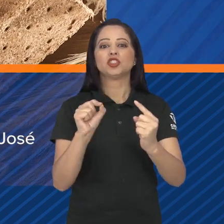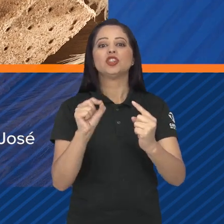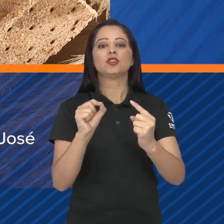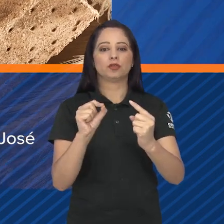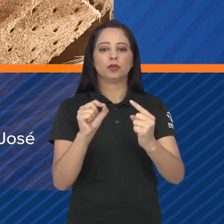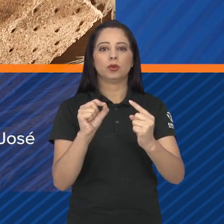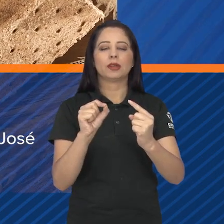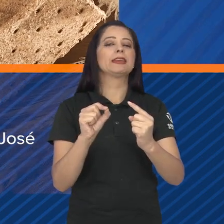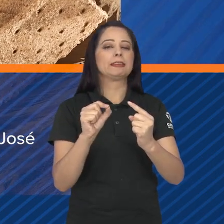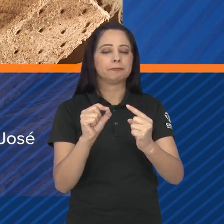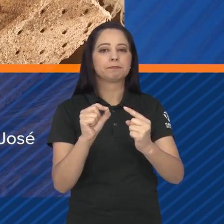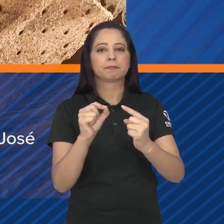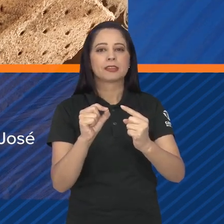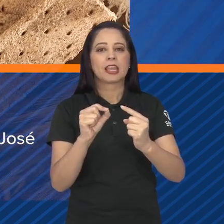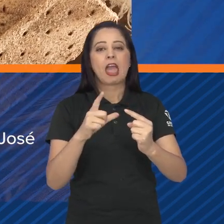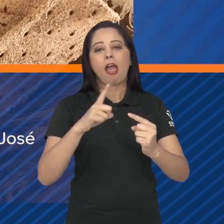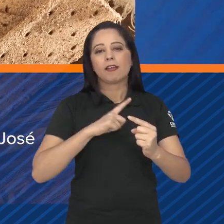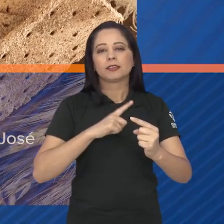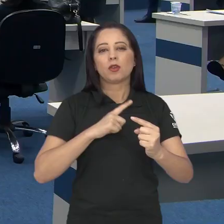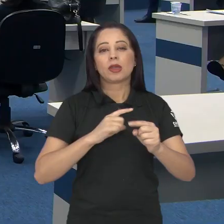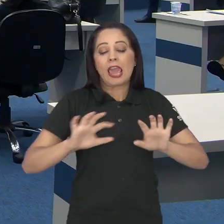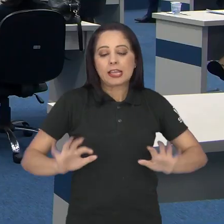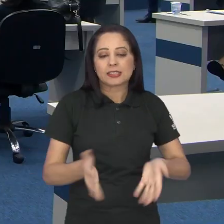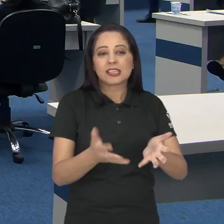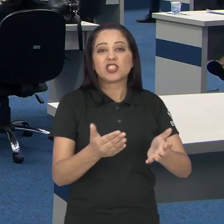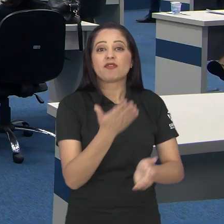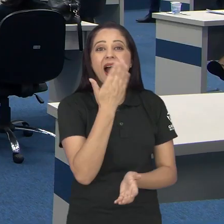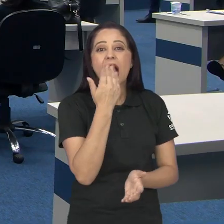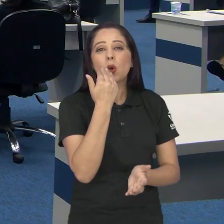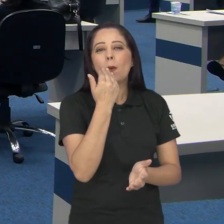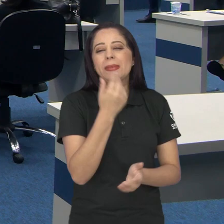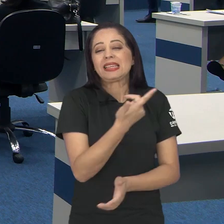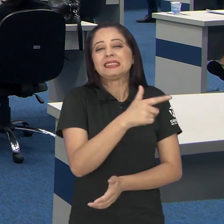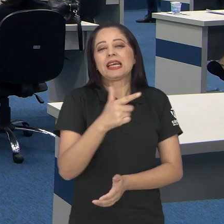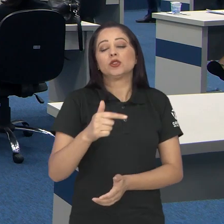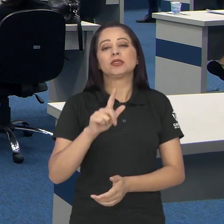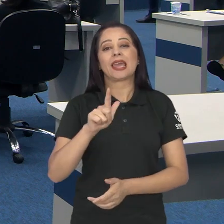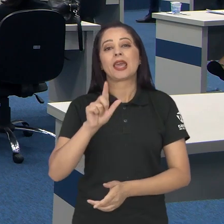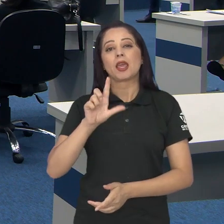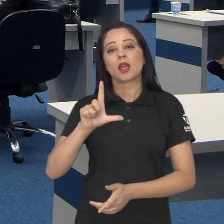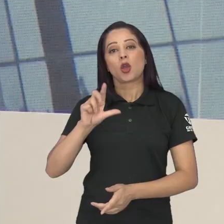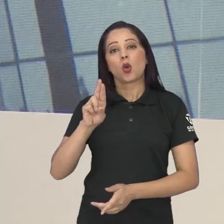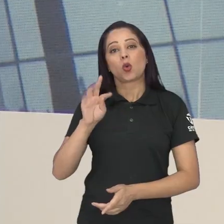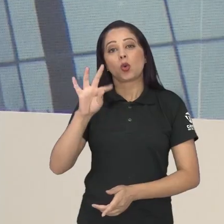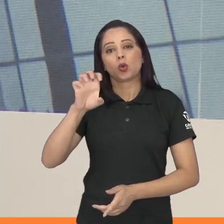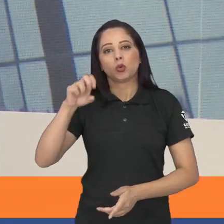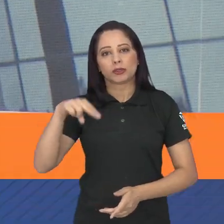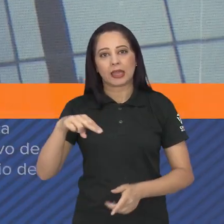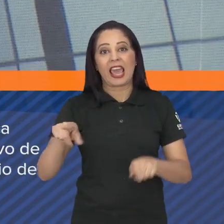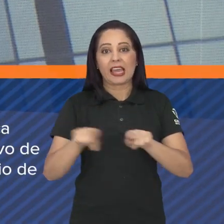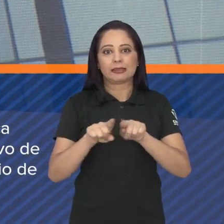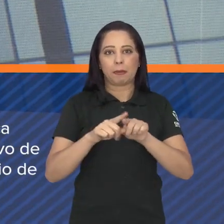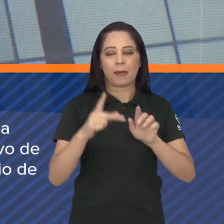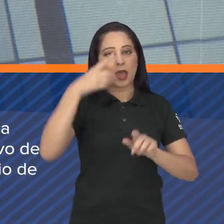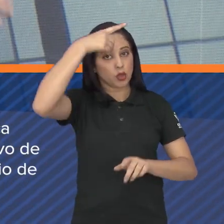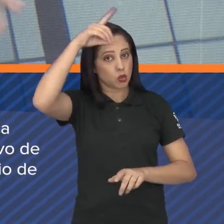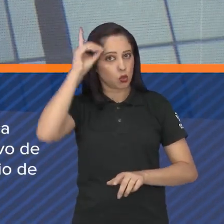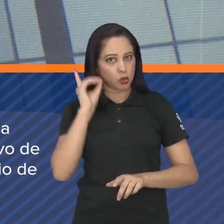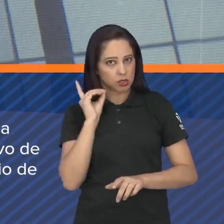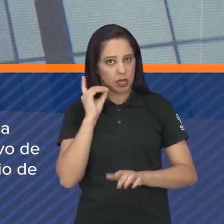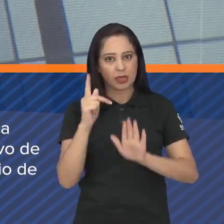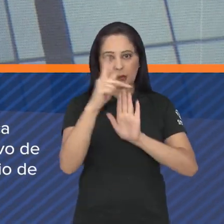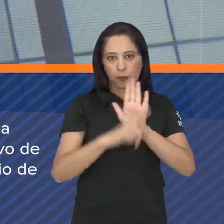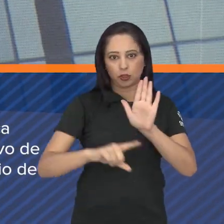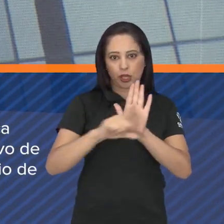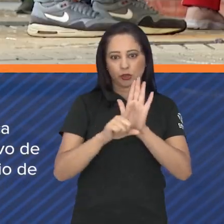rota gastronômica da comida sem glúten. Os parlamentares também devem apreciar o projeto da vereadora Dulce Rita, que